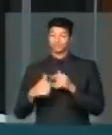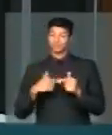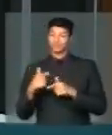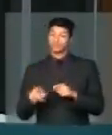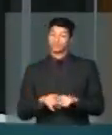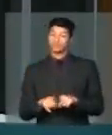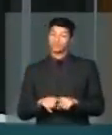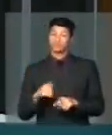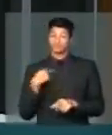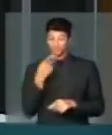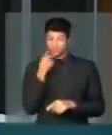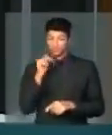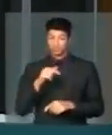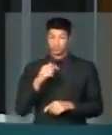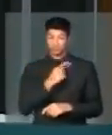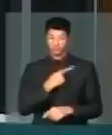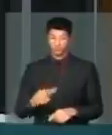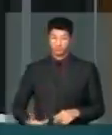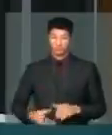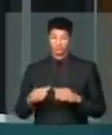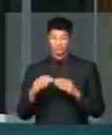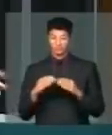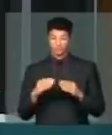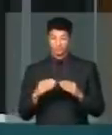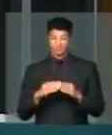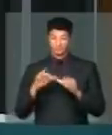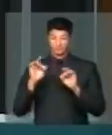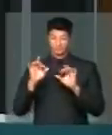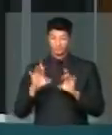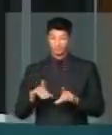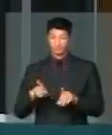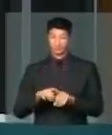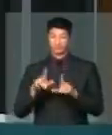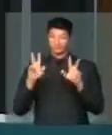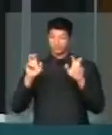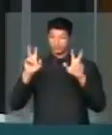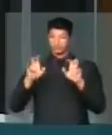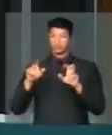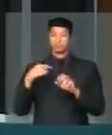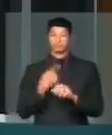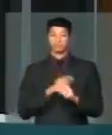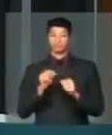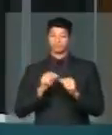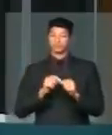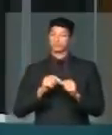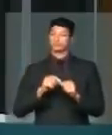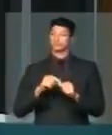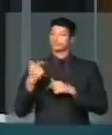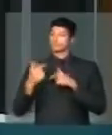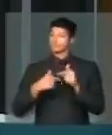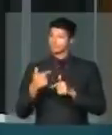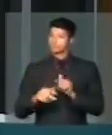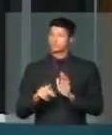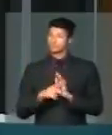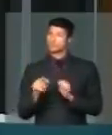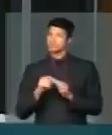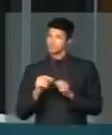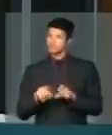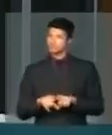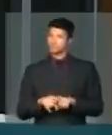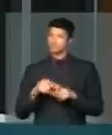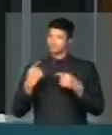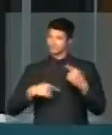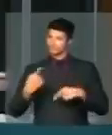Sr. Presidente, e eu falo aqui enquanto Presidente da Comissão Especial, que tratou do assunto. Fizemos um trabalho, fizemos